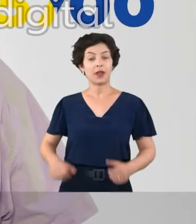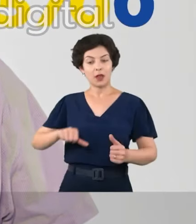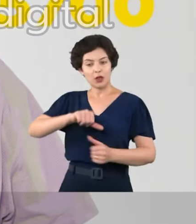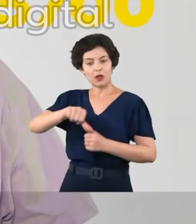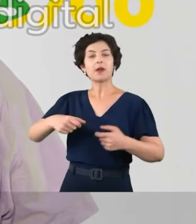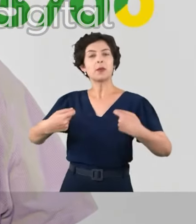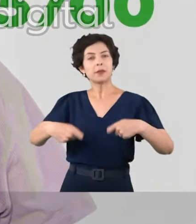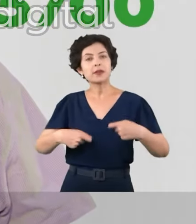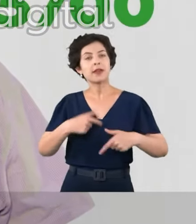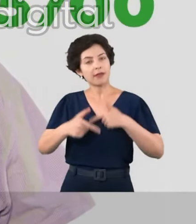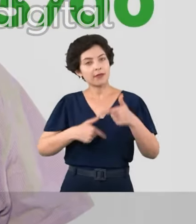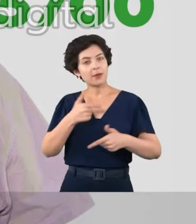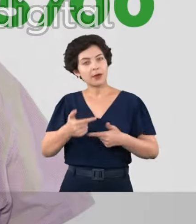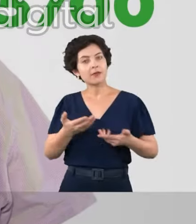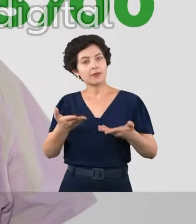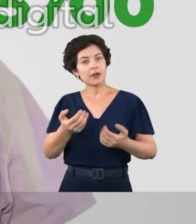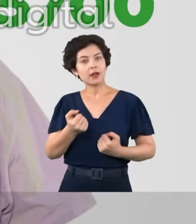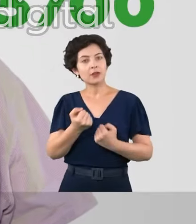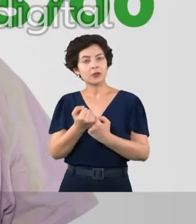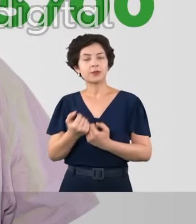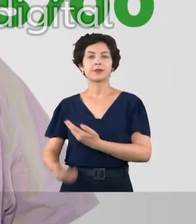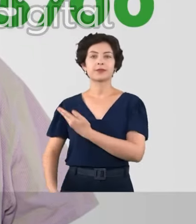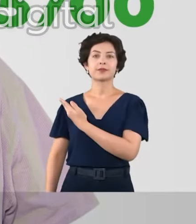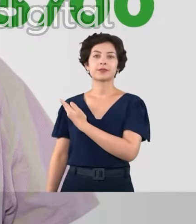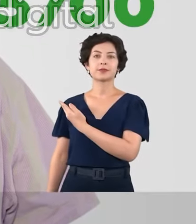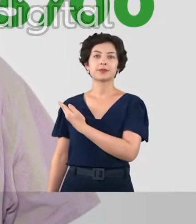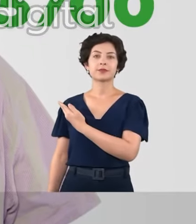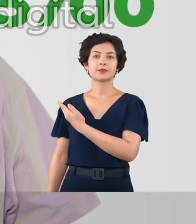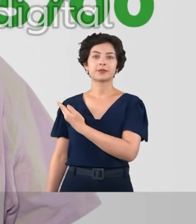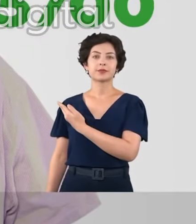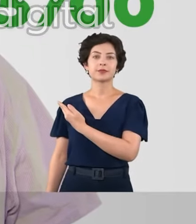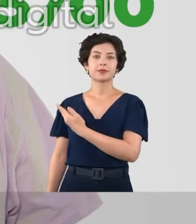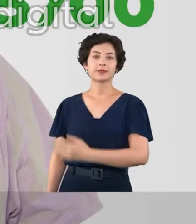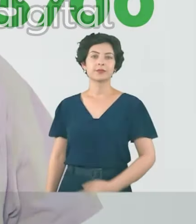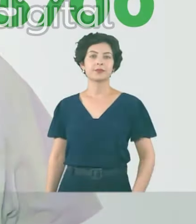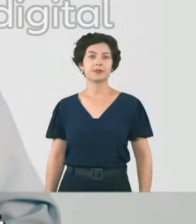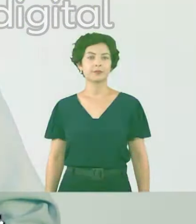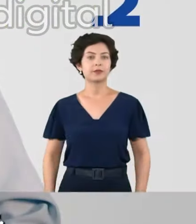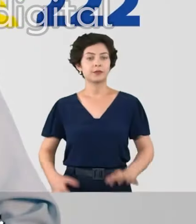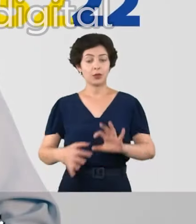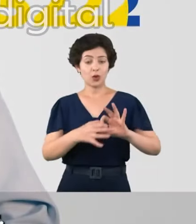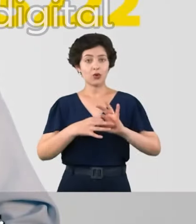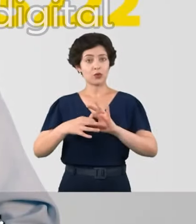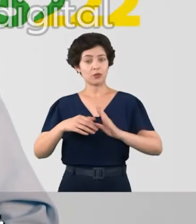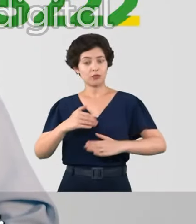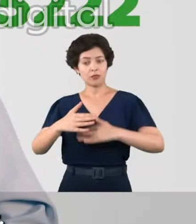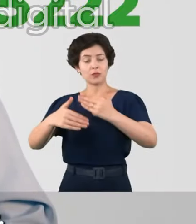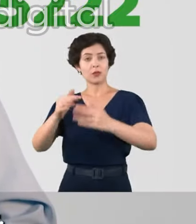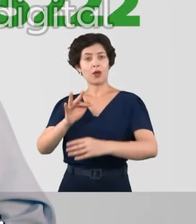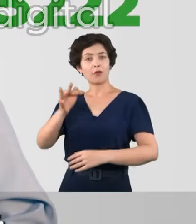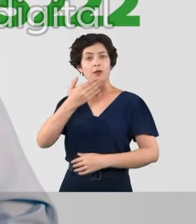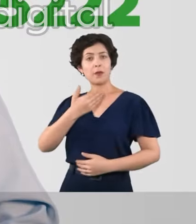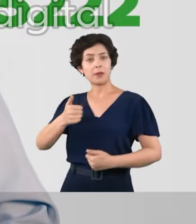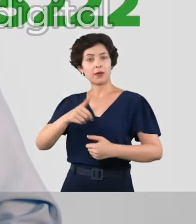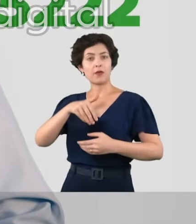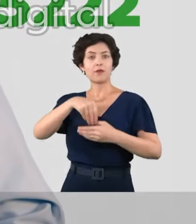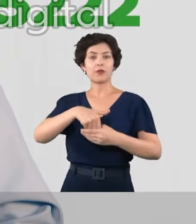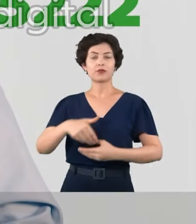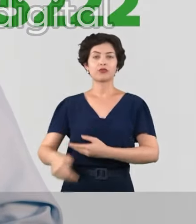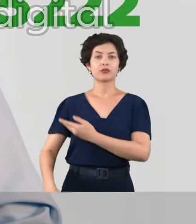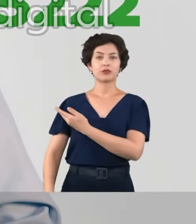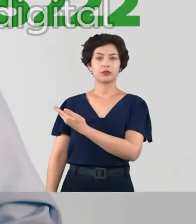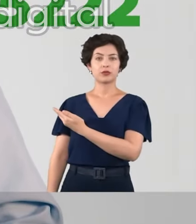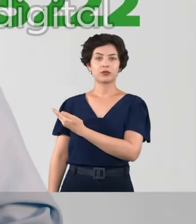Renovar é preciso. Quero trabalhar por você. Iria Liga, 25-700. 25-700. Juntos, construímos um futuro melhor. Vote